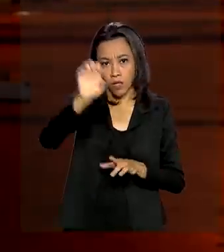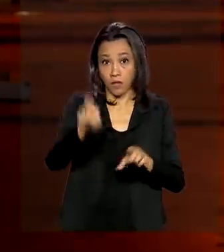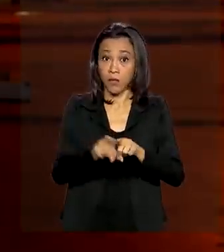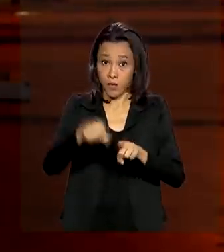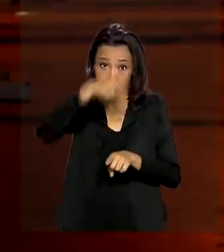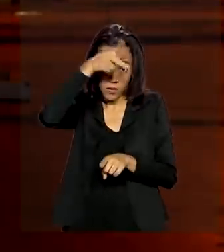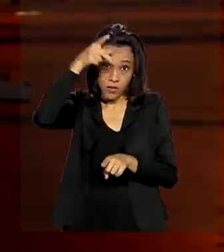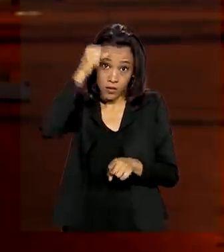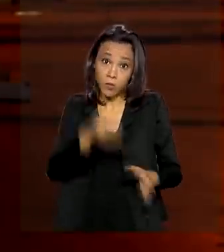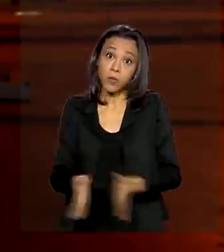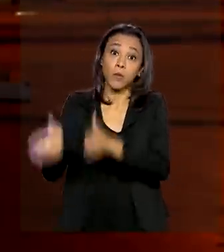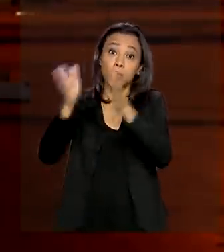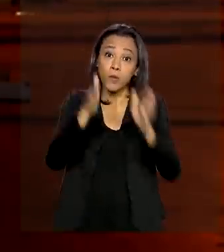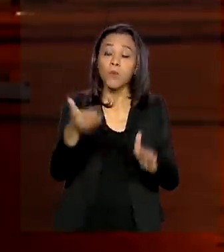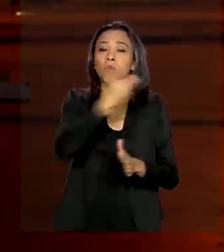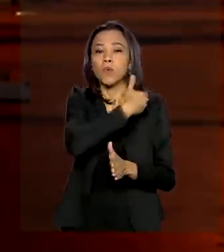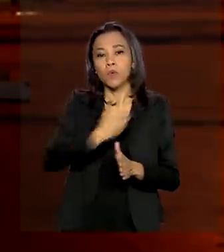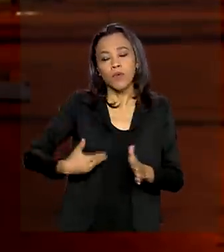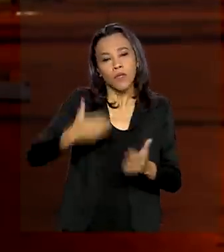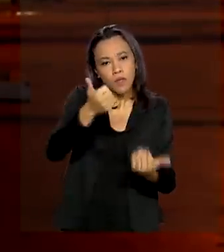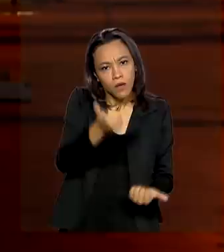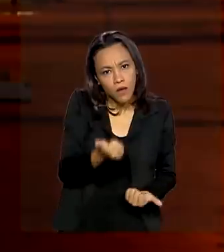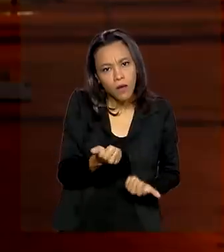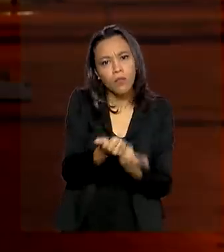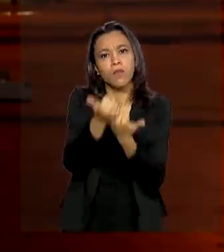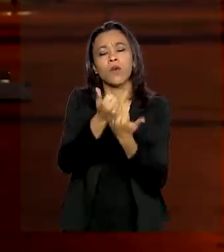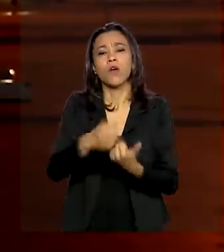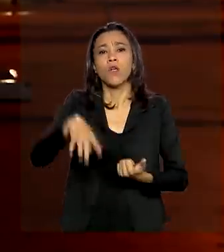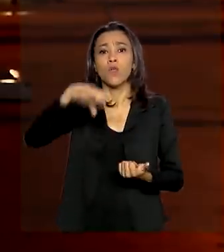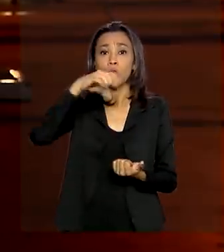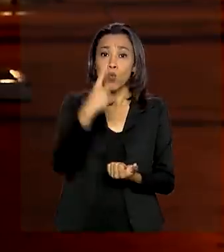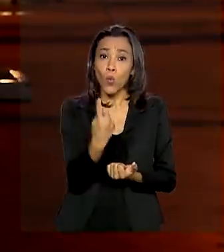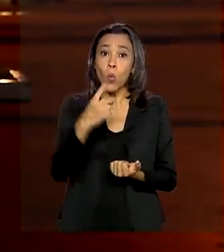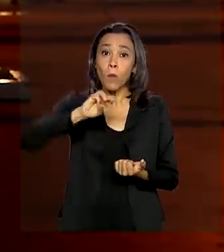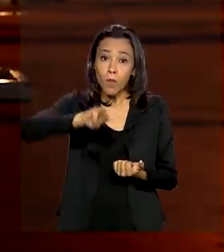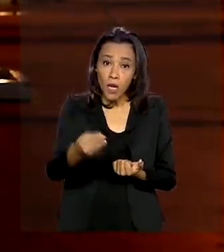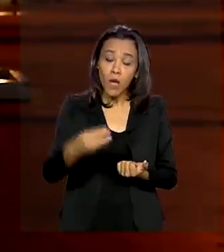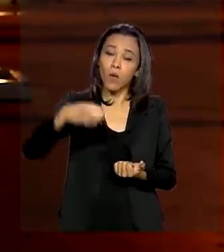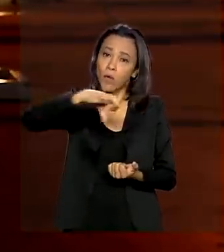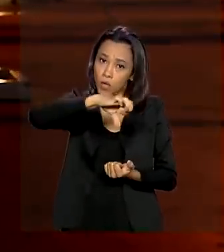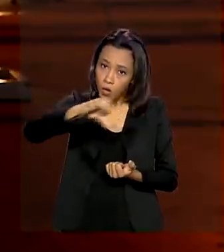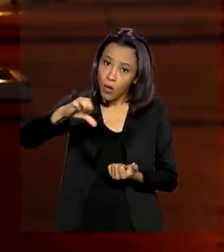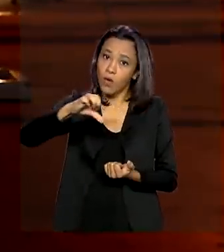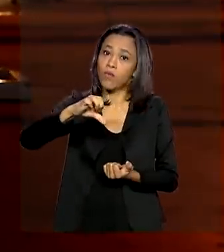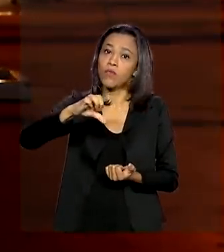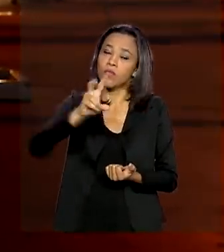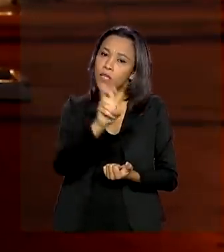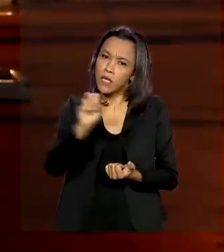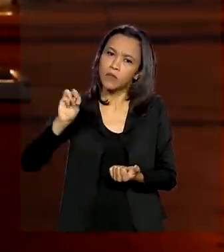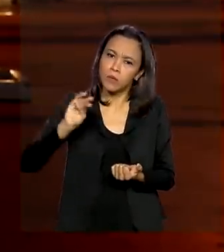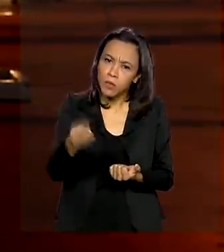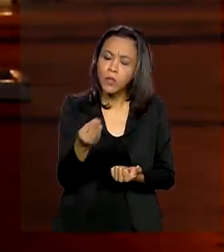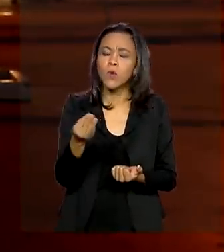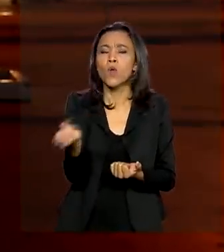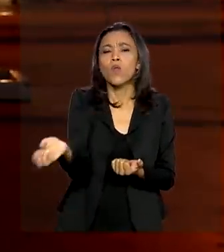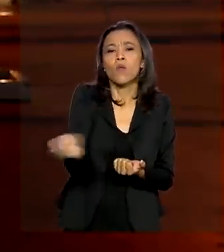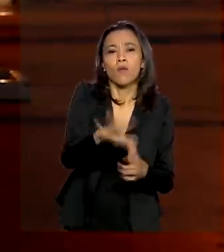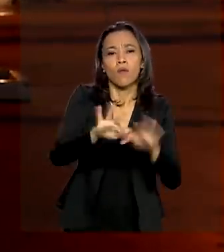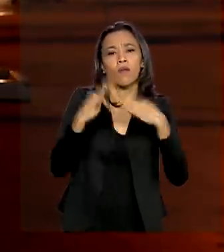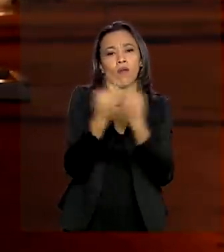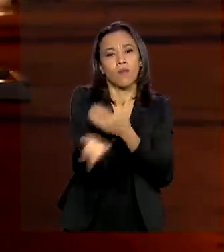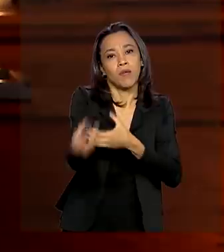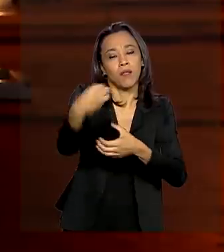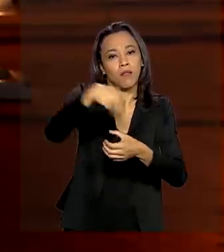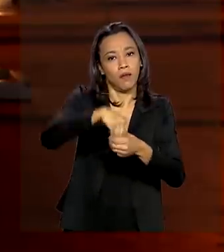reforçou a inclusão de cerca de 1,5 milhão de novas famílias no programa Bolsa Família, e destacou o